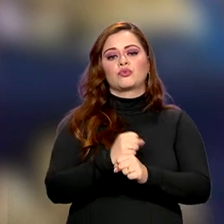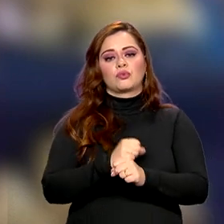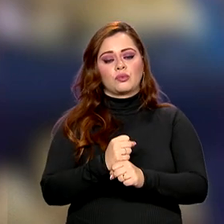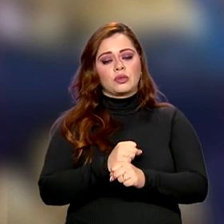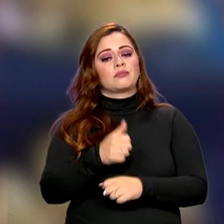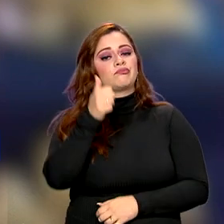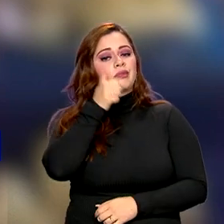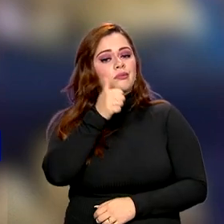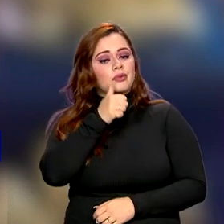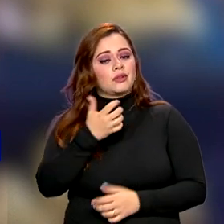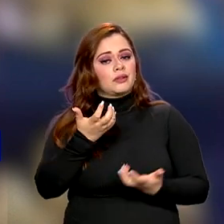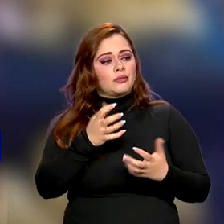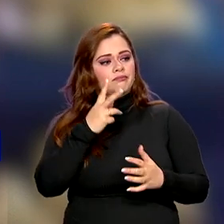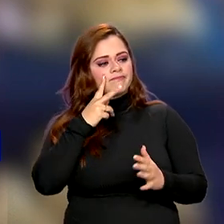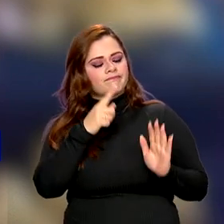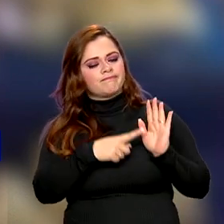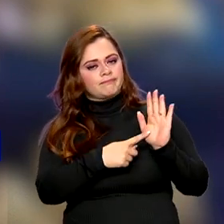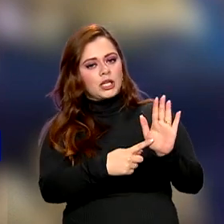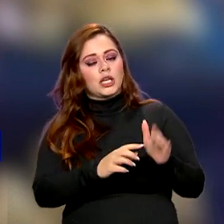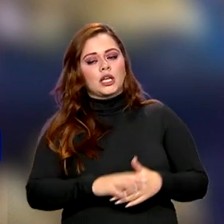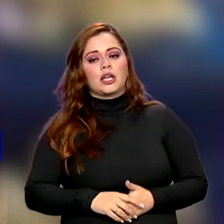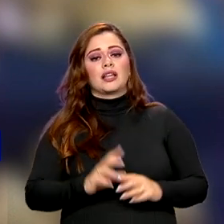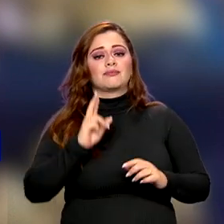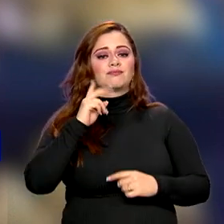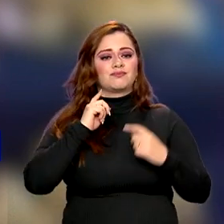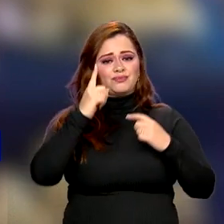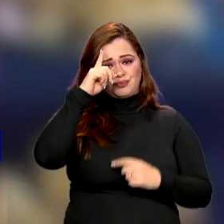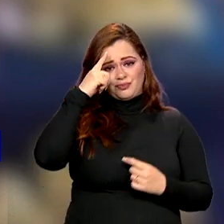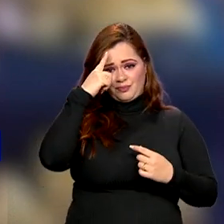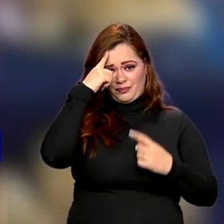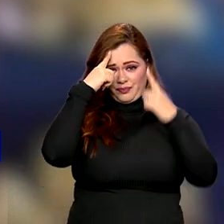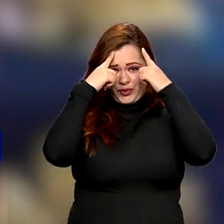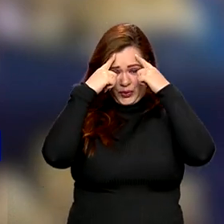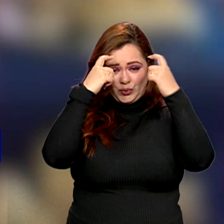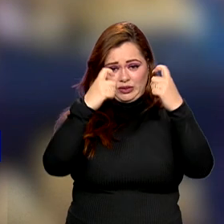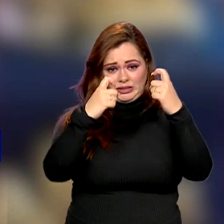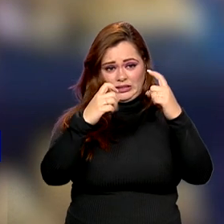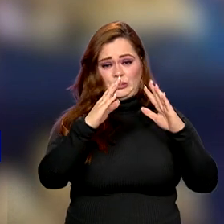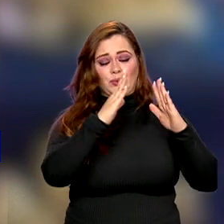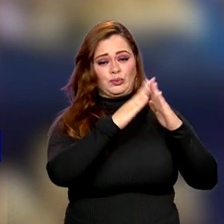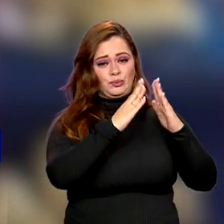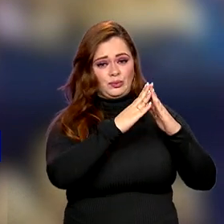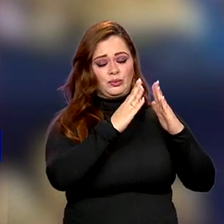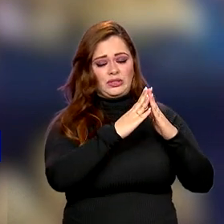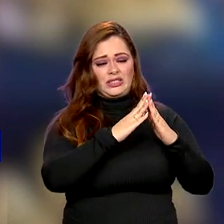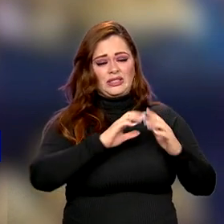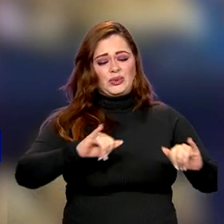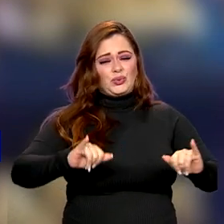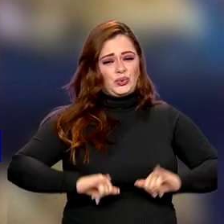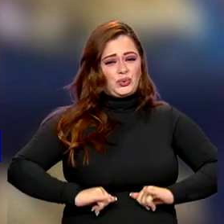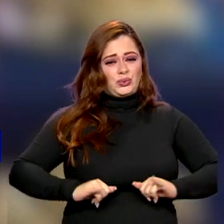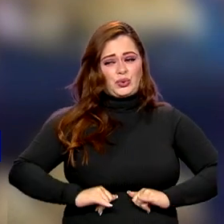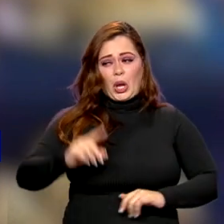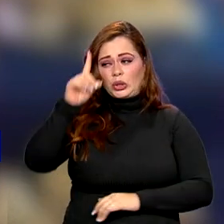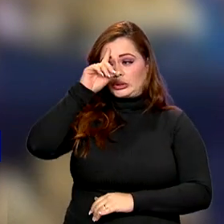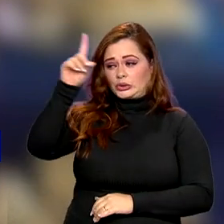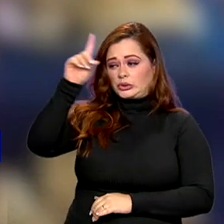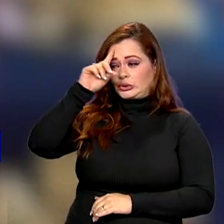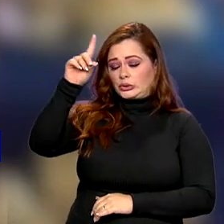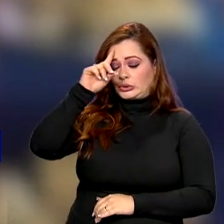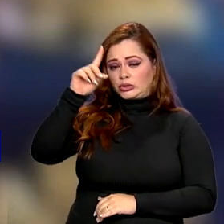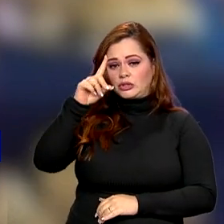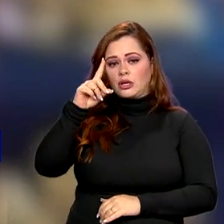que não quer se identificar, foi vítima de violência doméstica. Ela conta que sofria diariamente com as agressões